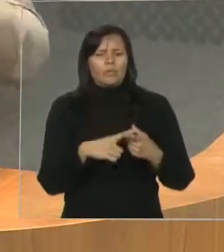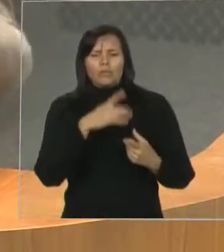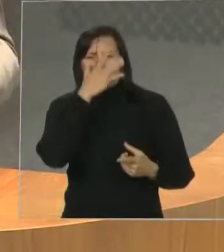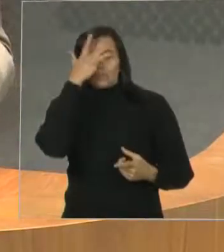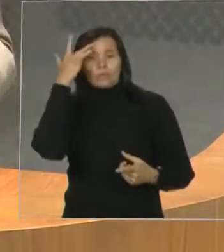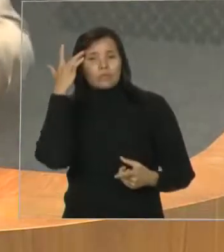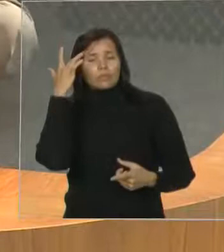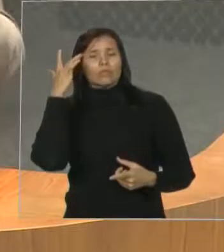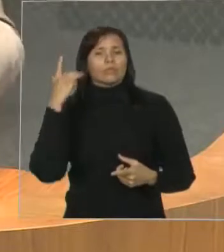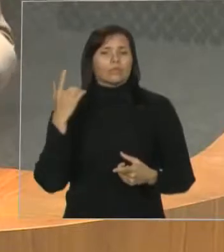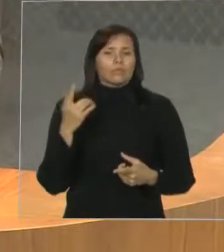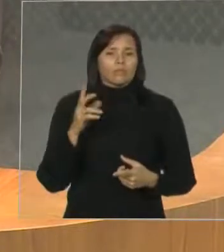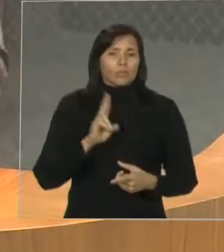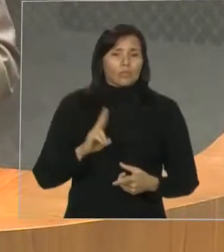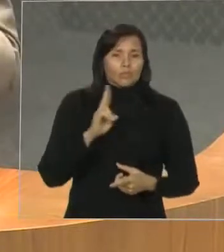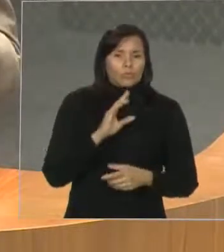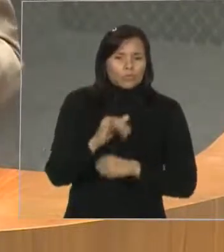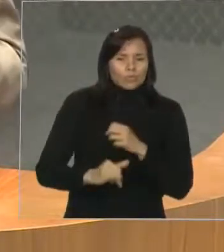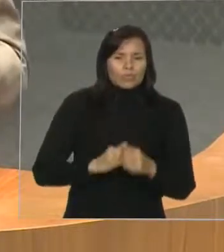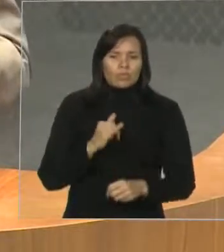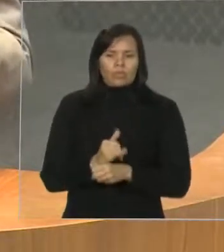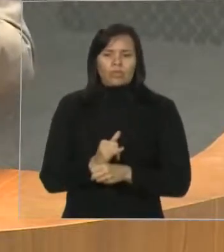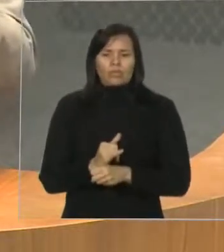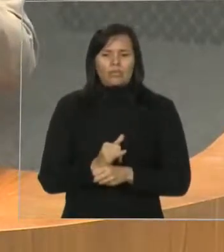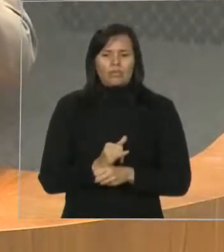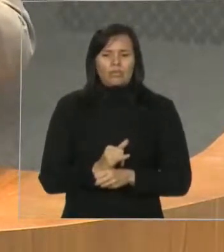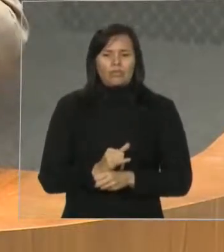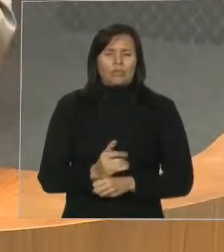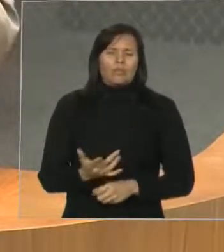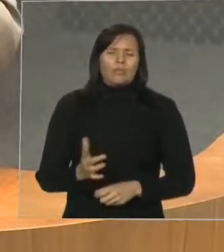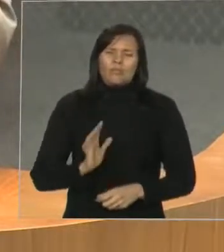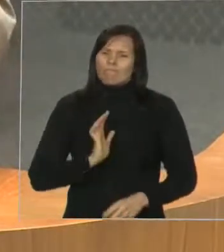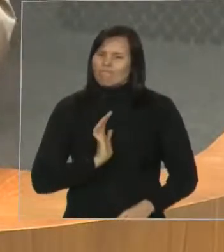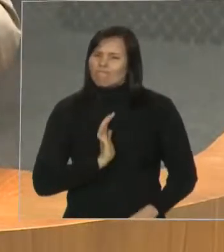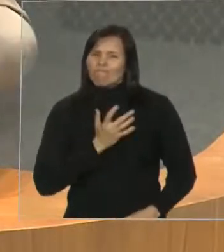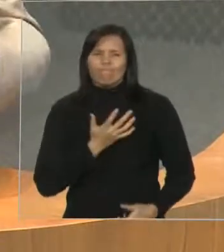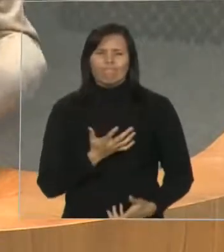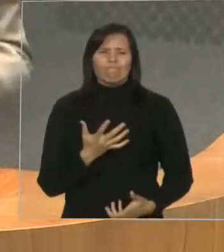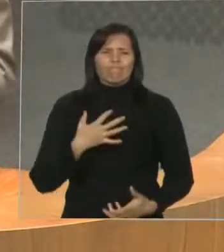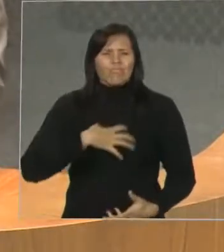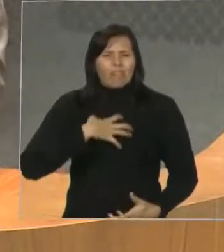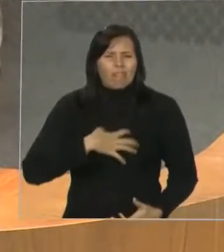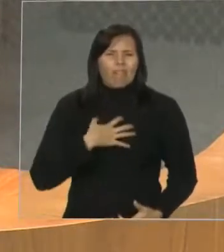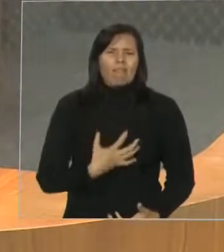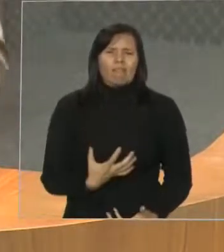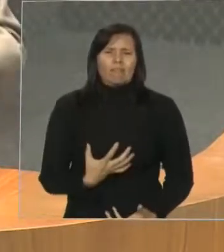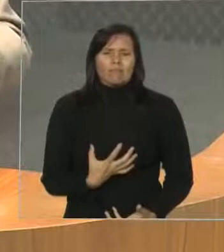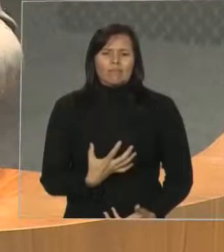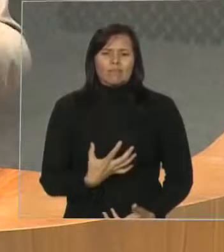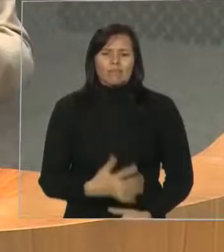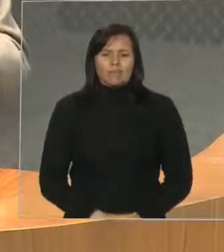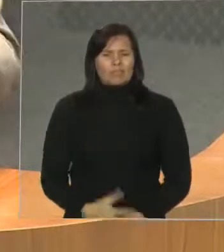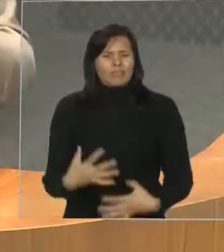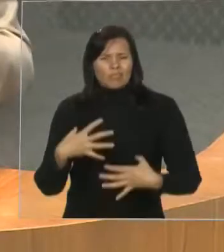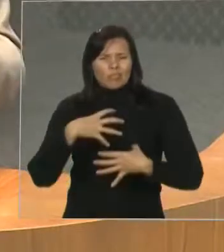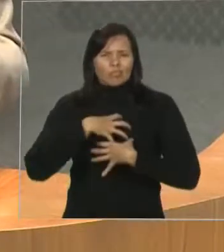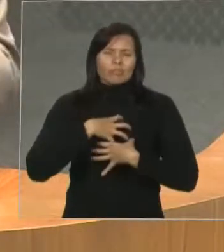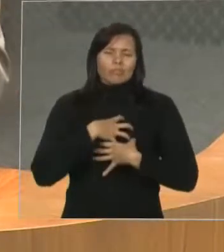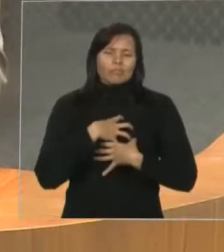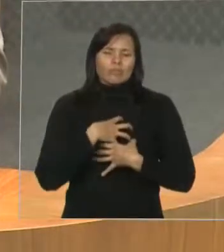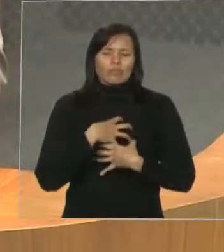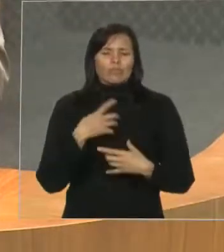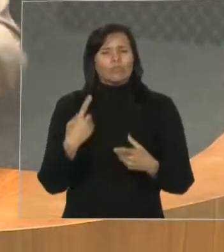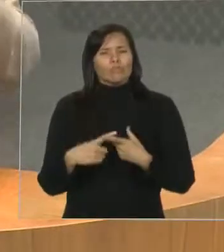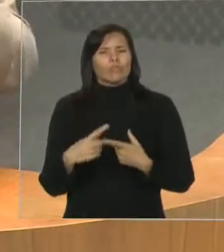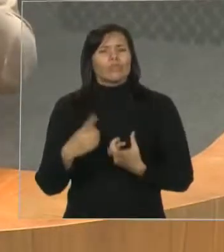traduzindo o anseio, traduzindo o que realmente desejavam aqueles que ali fazem no dia a dia e utilizam aquele